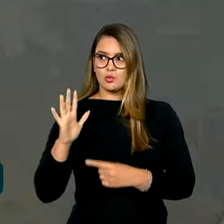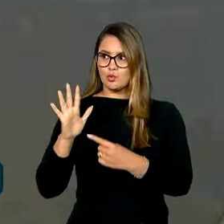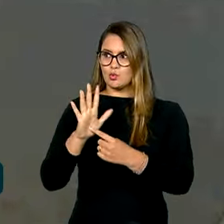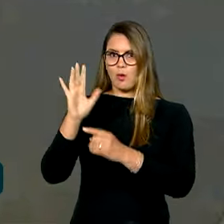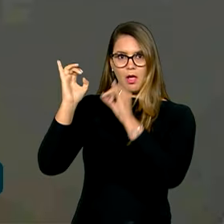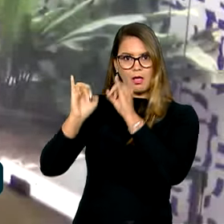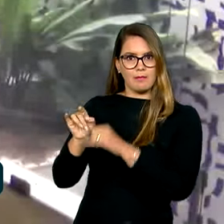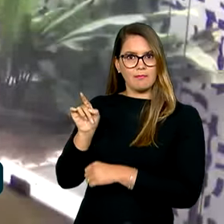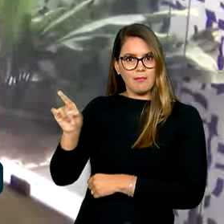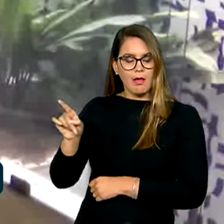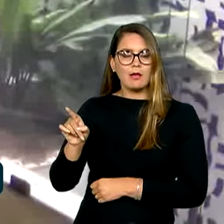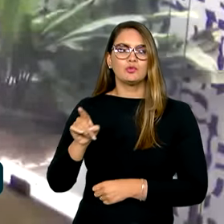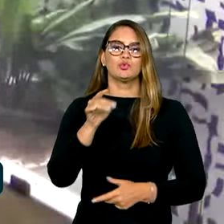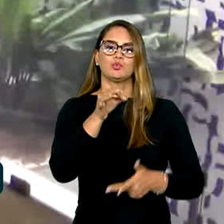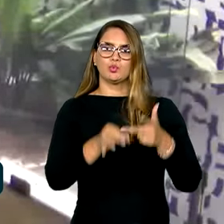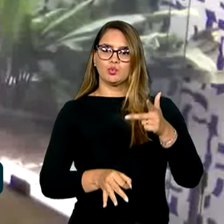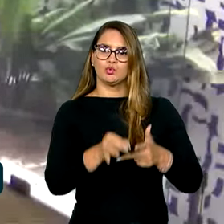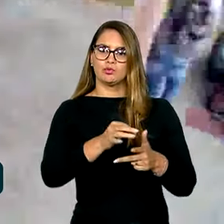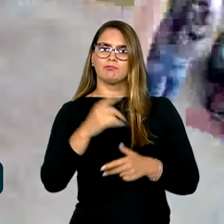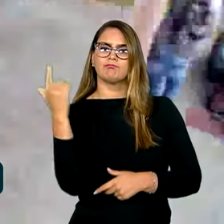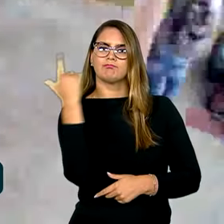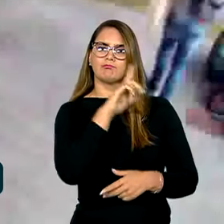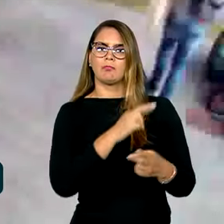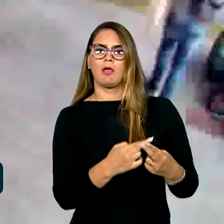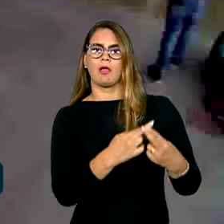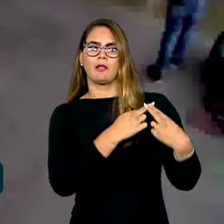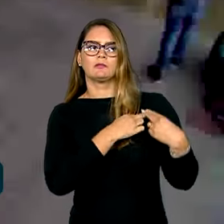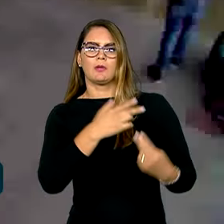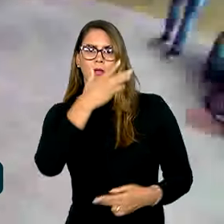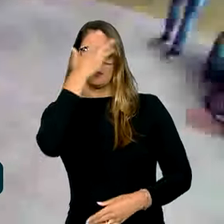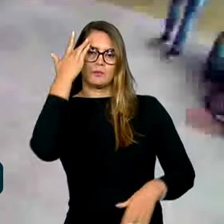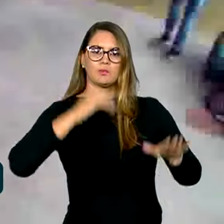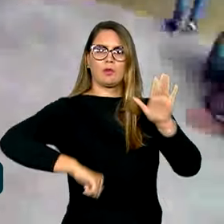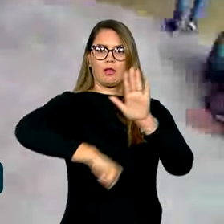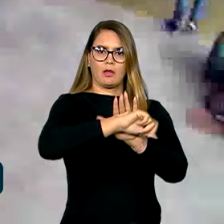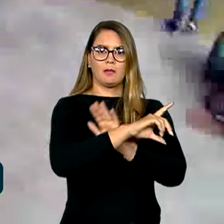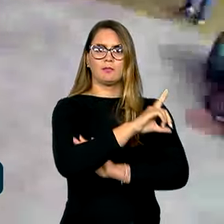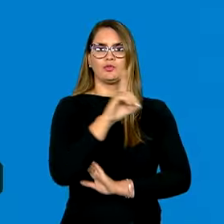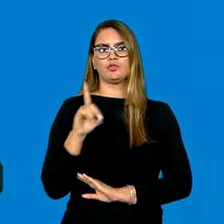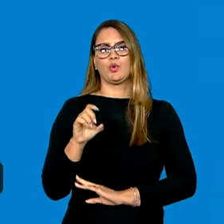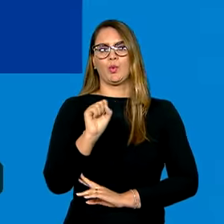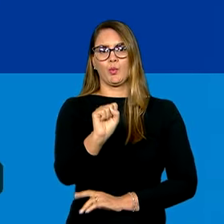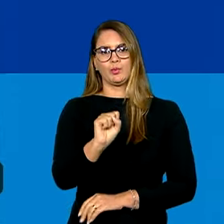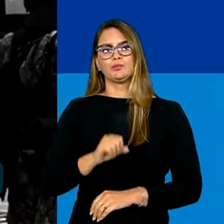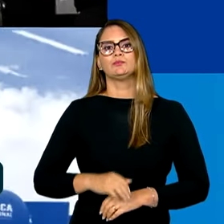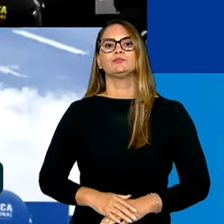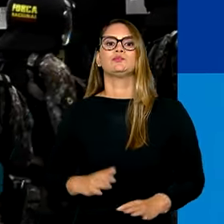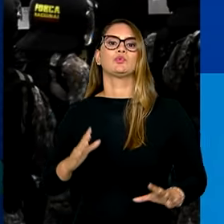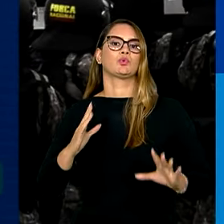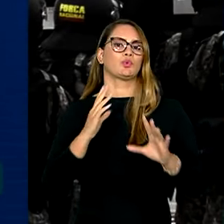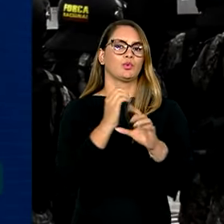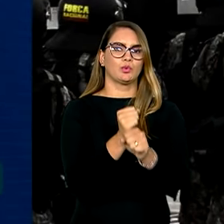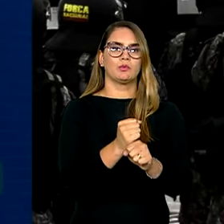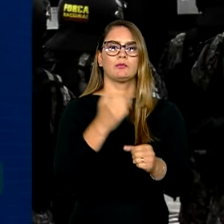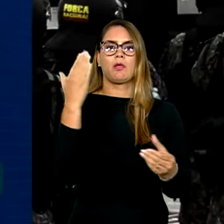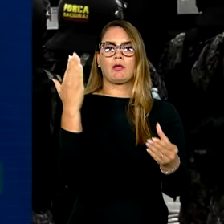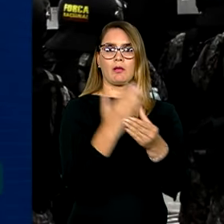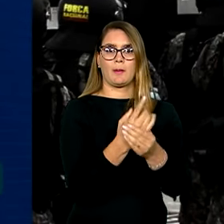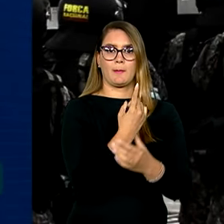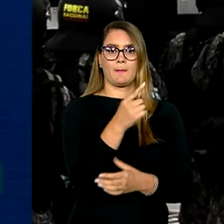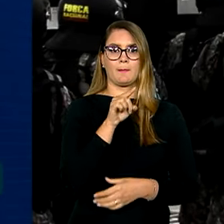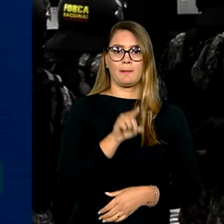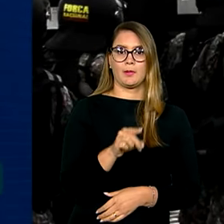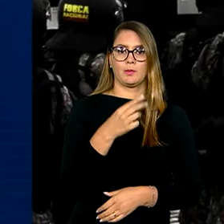imagens, o judiciário pôde responsabilizar quem cometeu crimes no dia 8. No total, foram instauradas 1